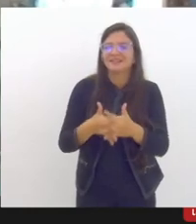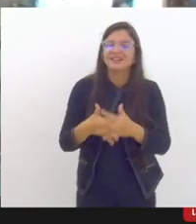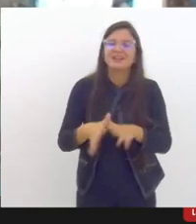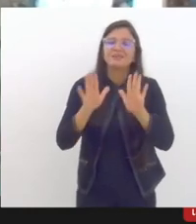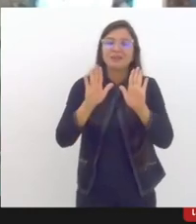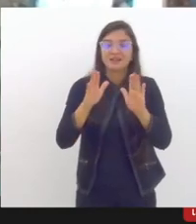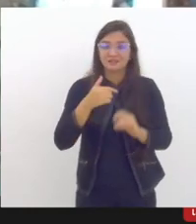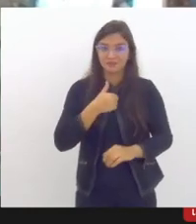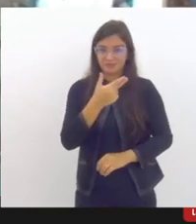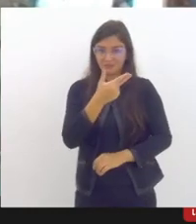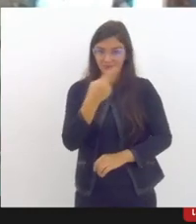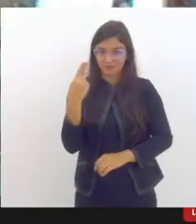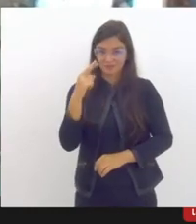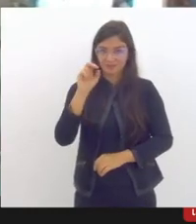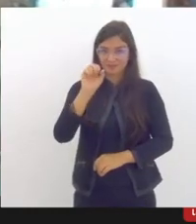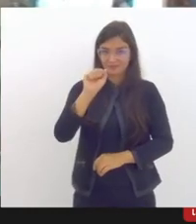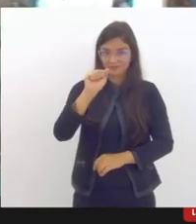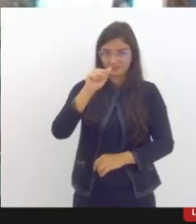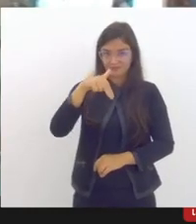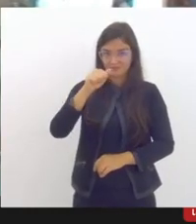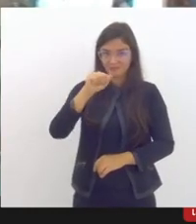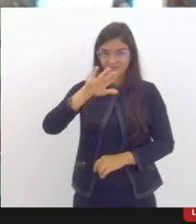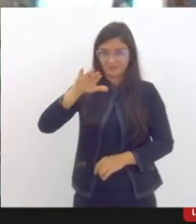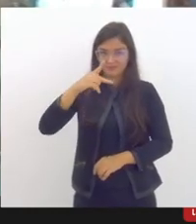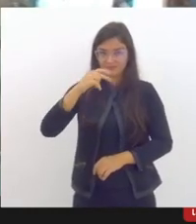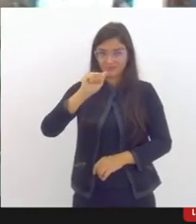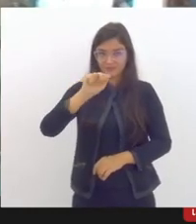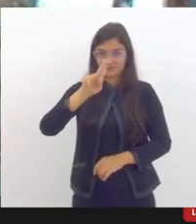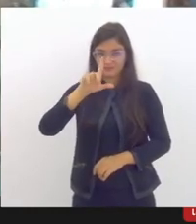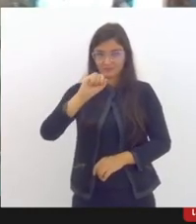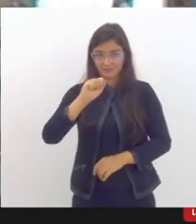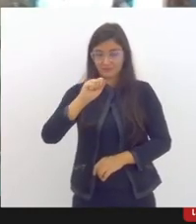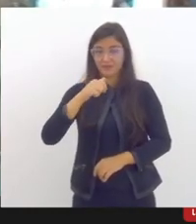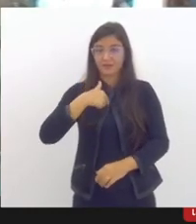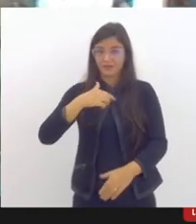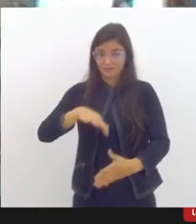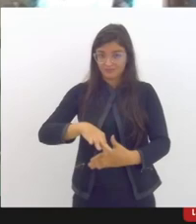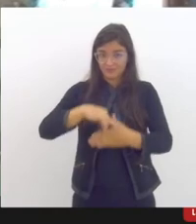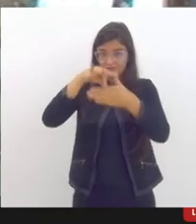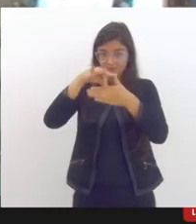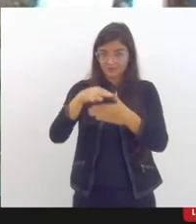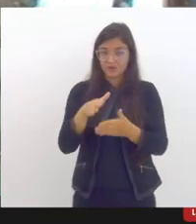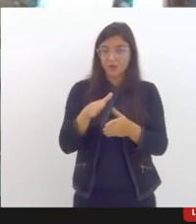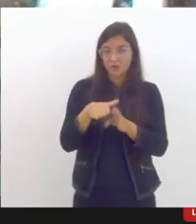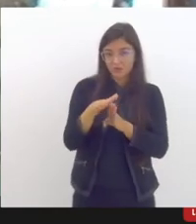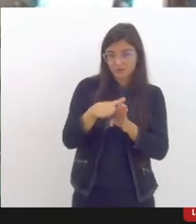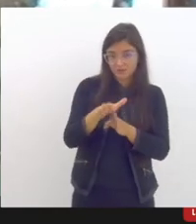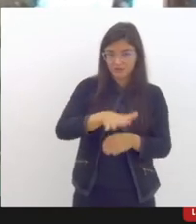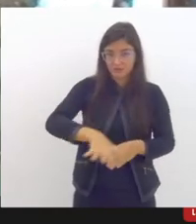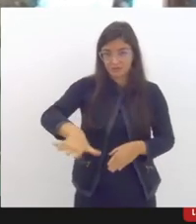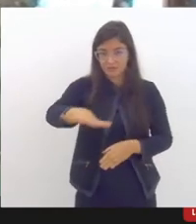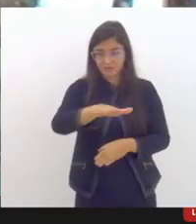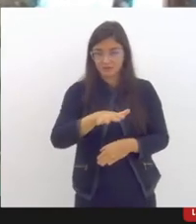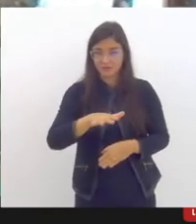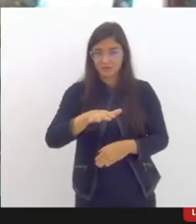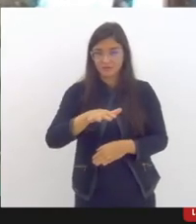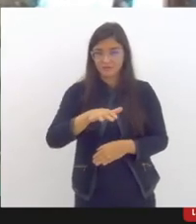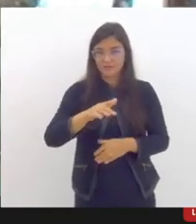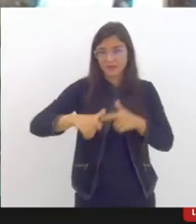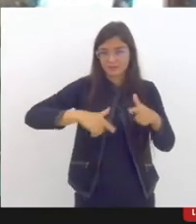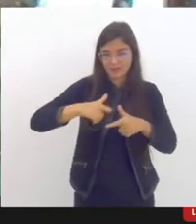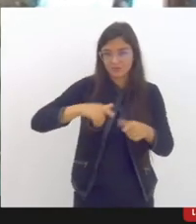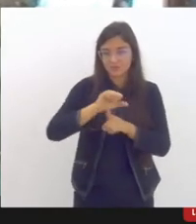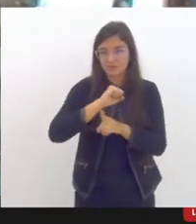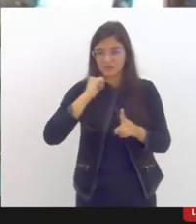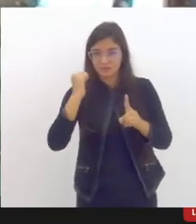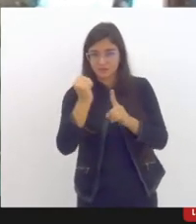represento hoje o Conselho Regional do Serviço Social CRES RJ em nome